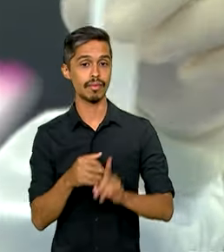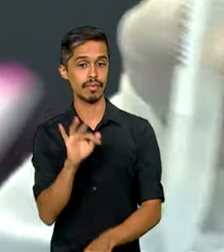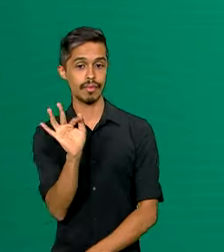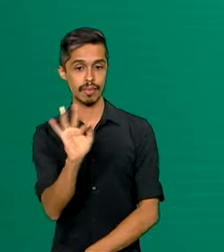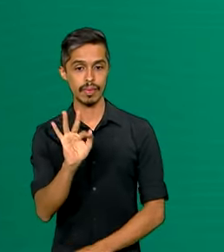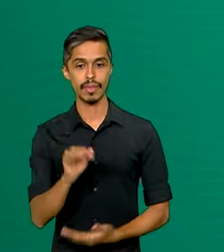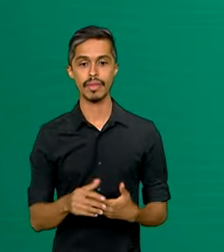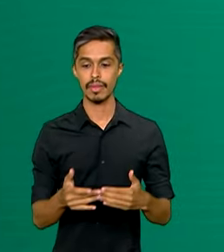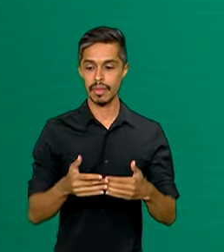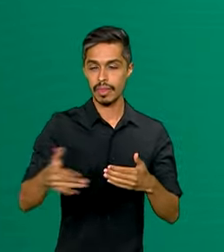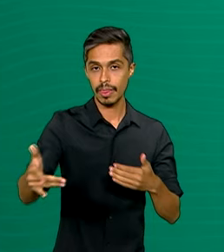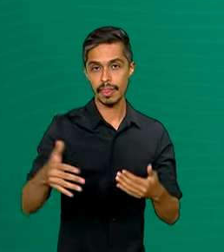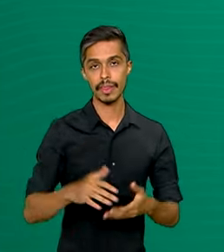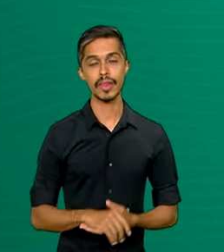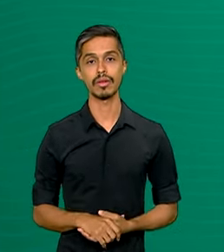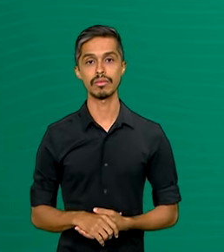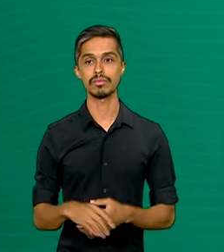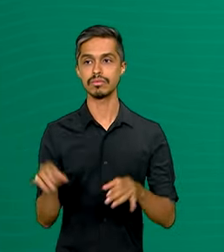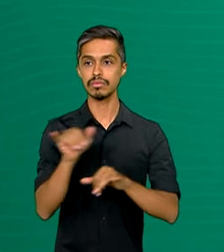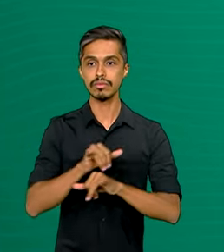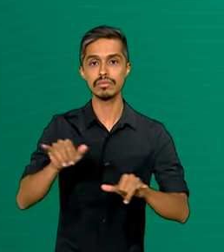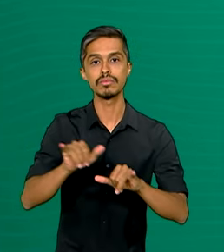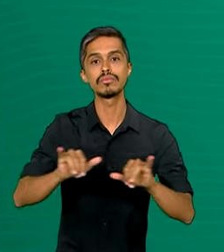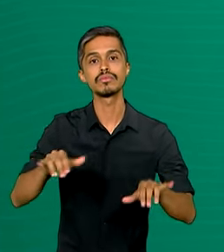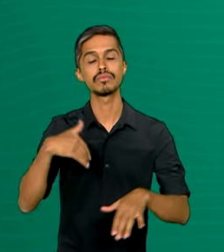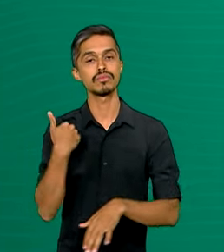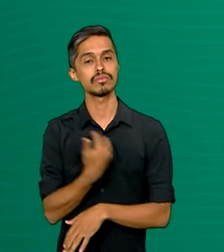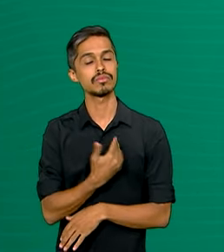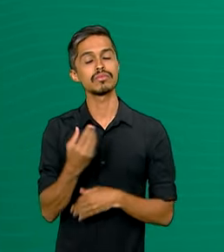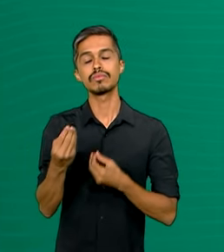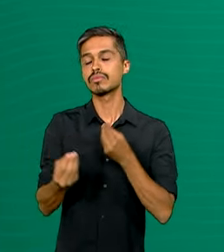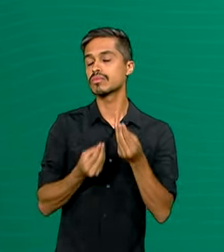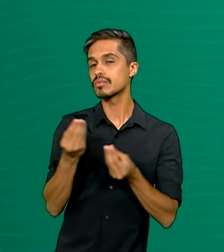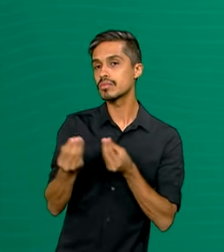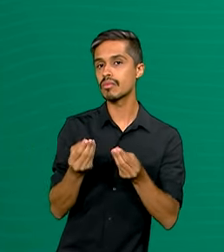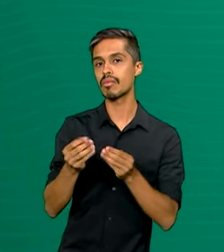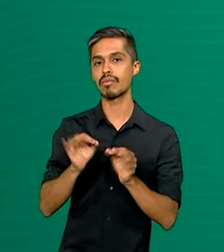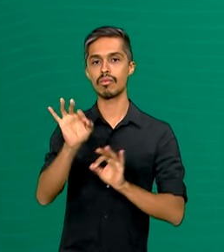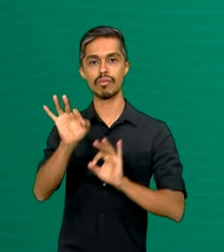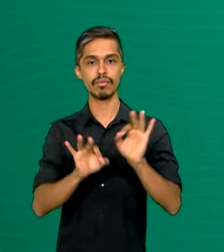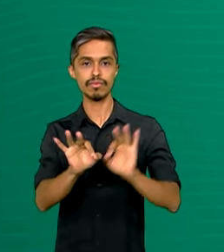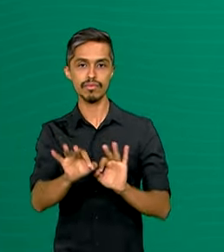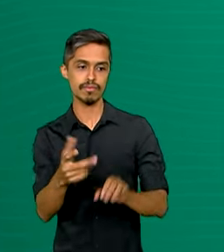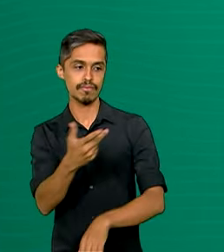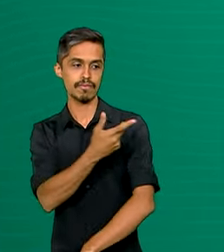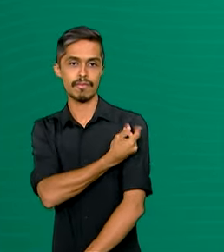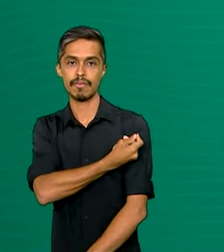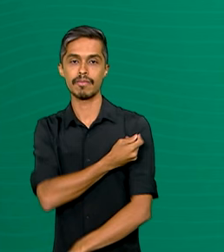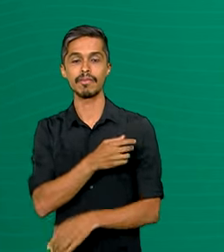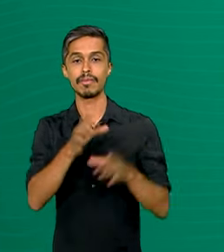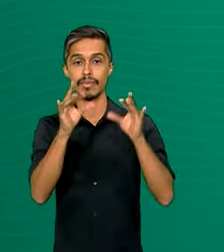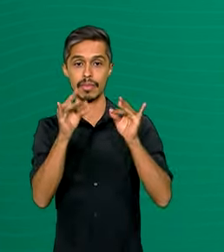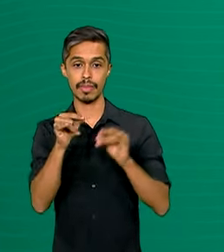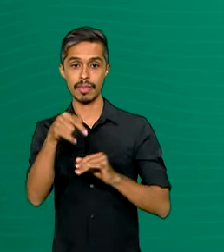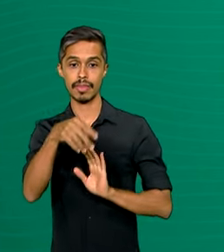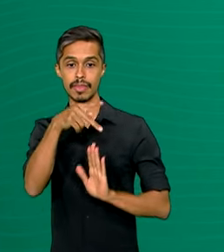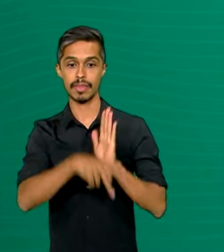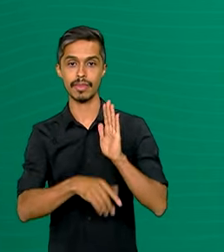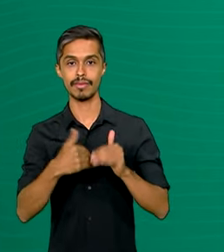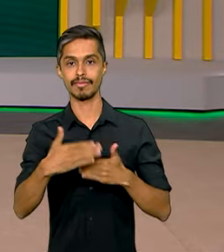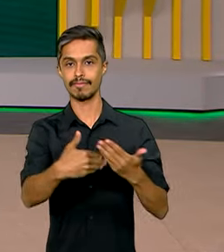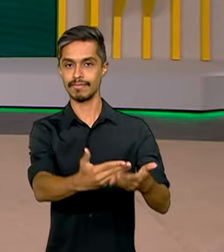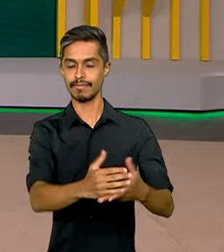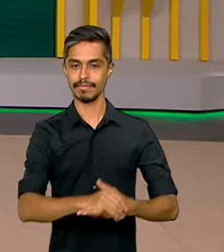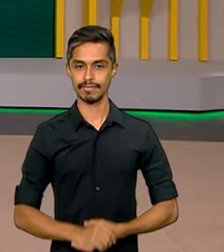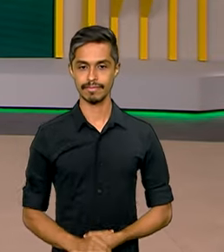e nos próximos dias divulgaremos como será feita e os demais detalhes desse processo.